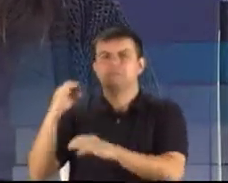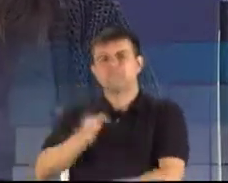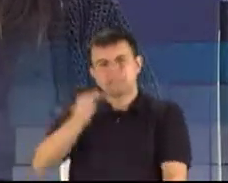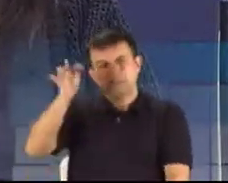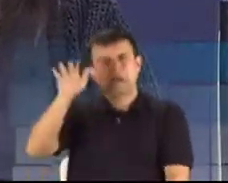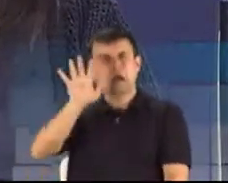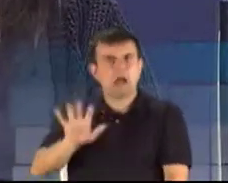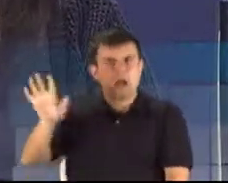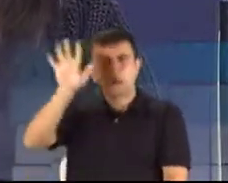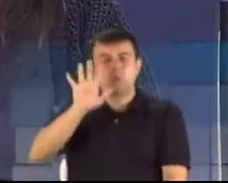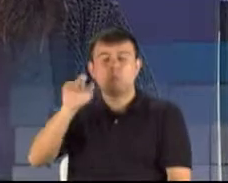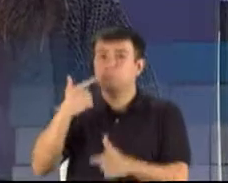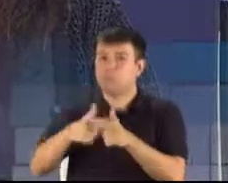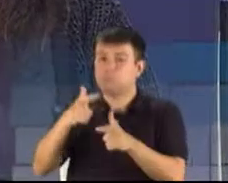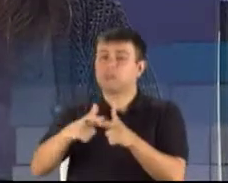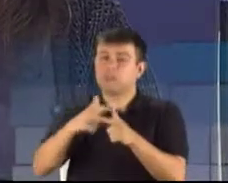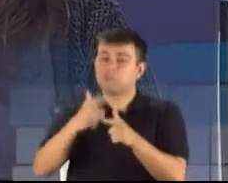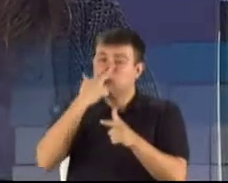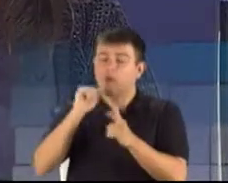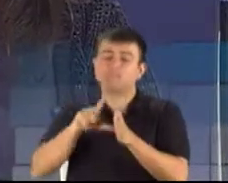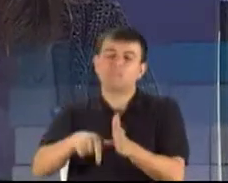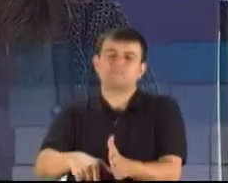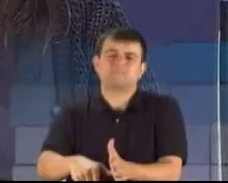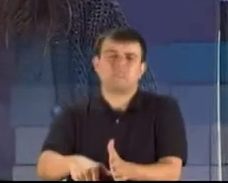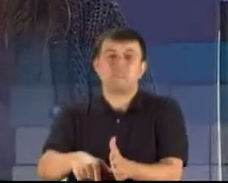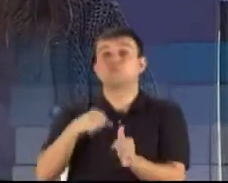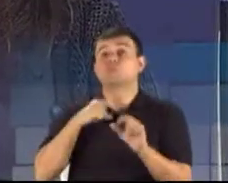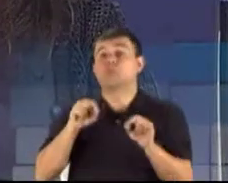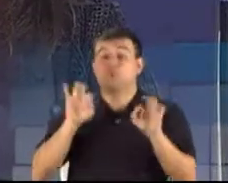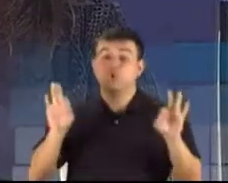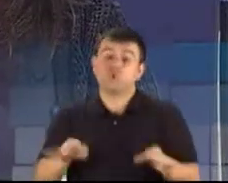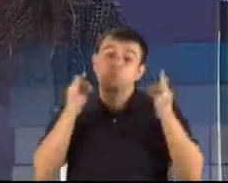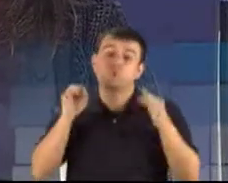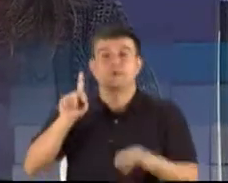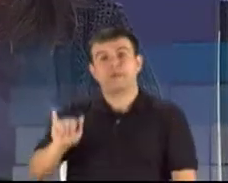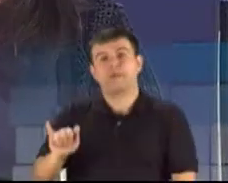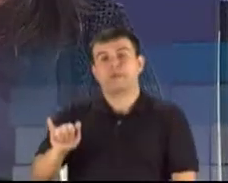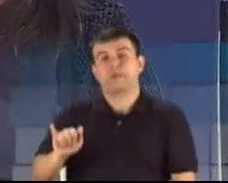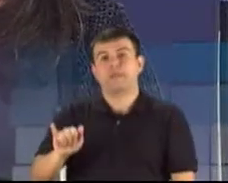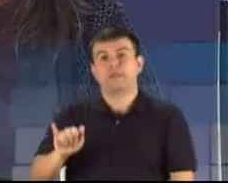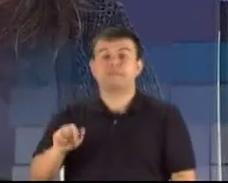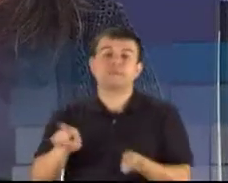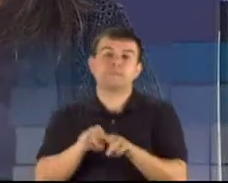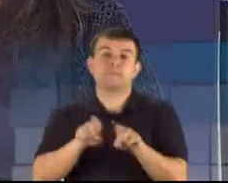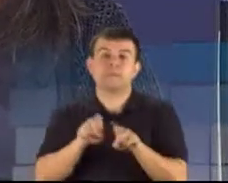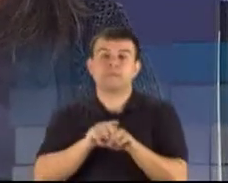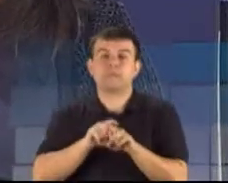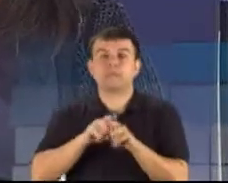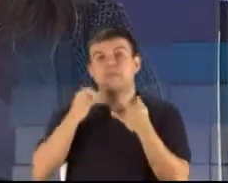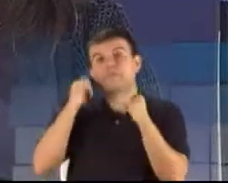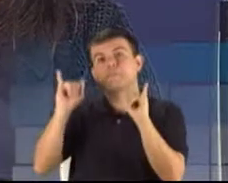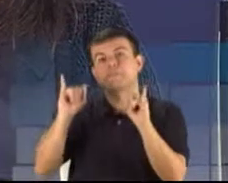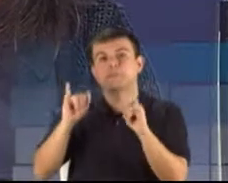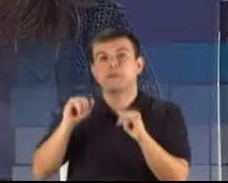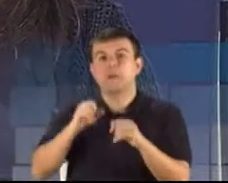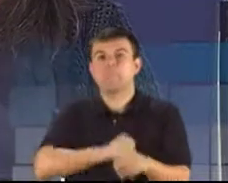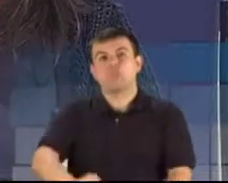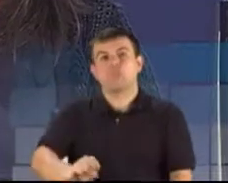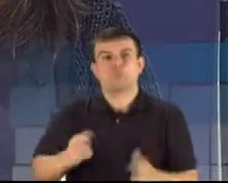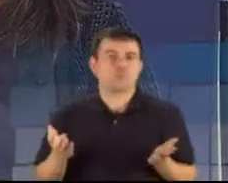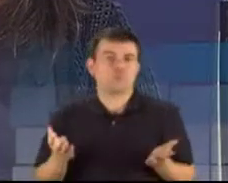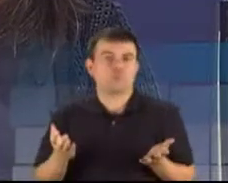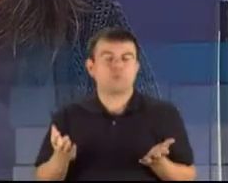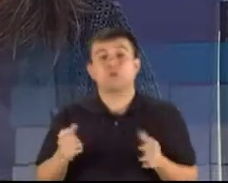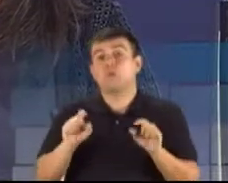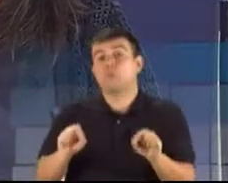problemas, um retrocesso na política, que é a cura gay e o Estatuto do Nascituro. Eu queria saber o que o senhor pensa sobre as questões